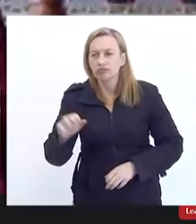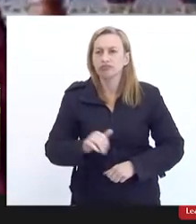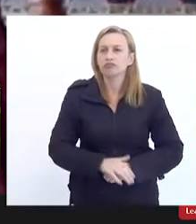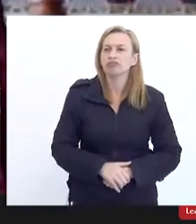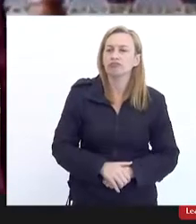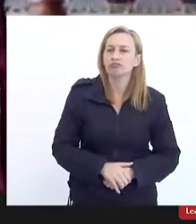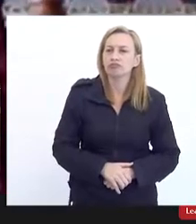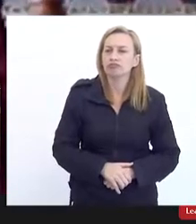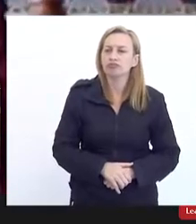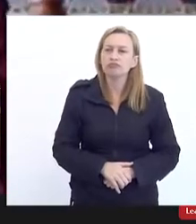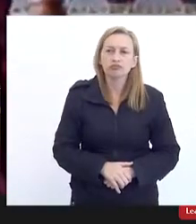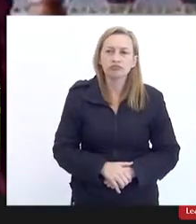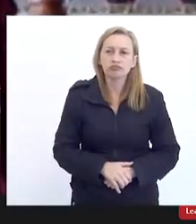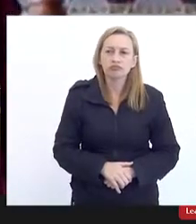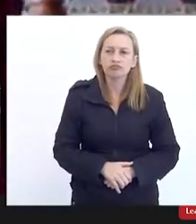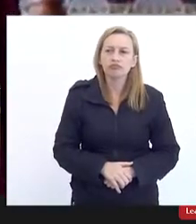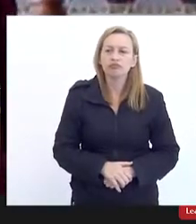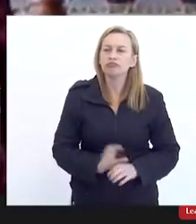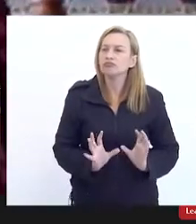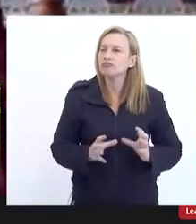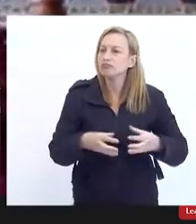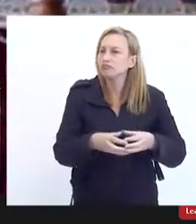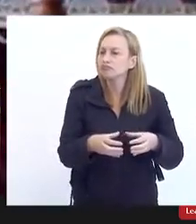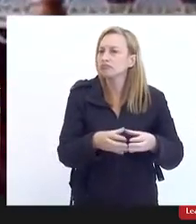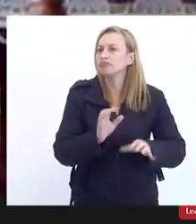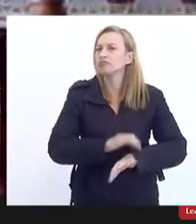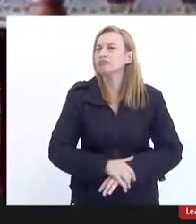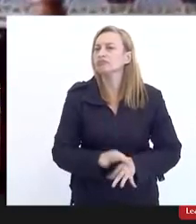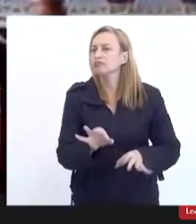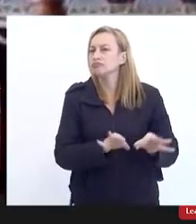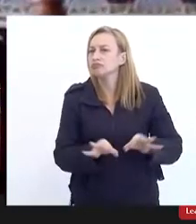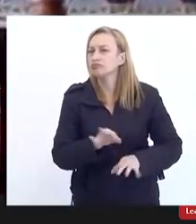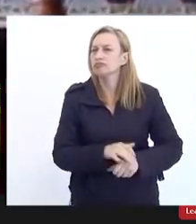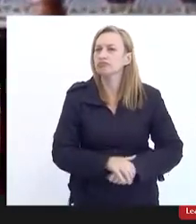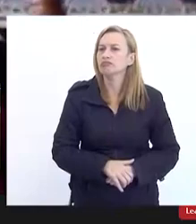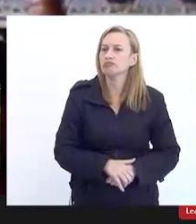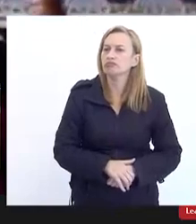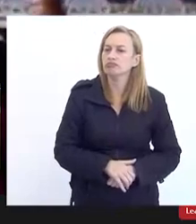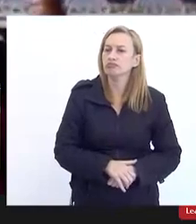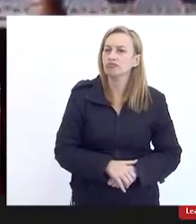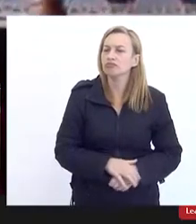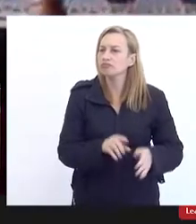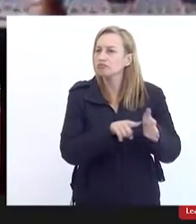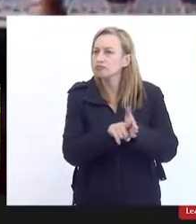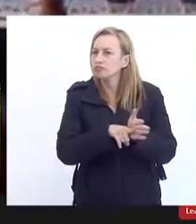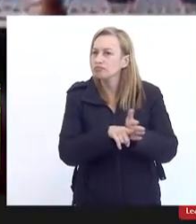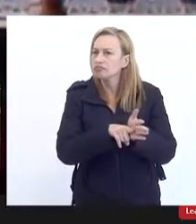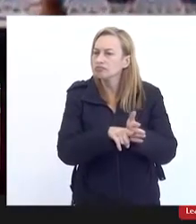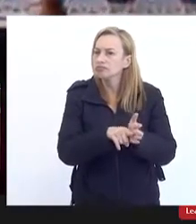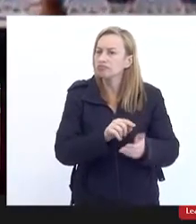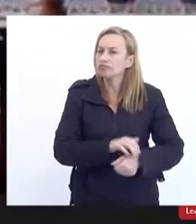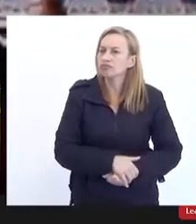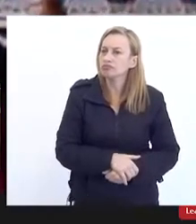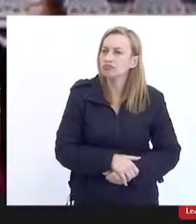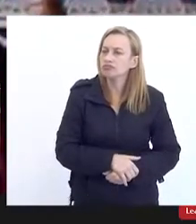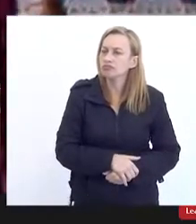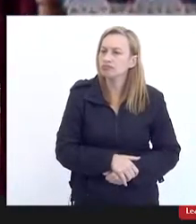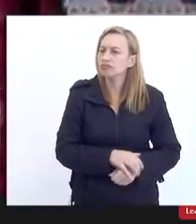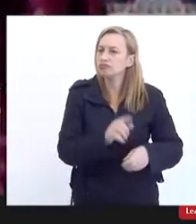com os coletivos com as organizações de pesquisa e